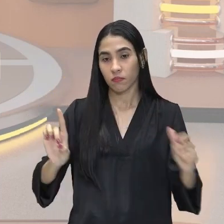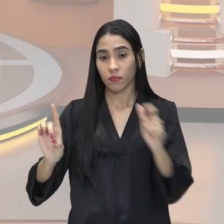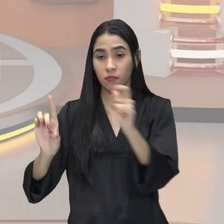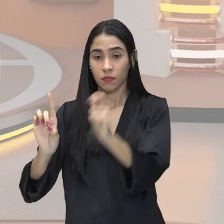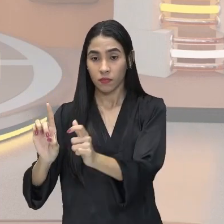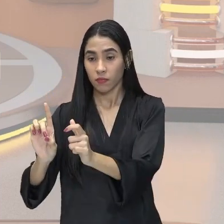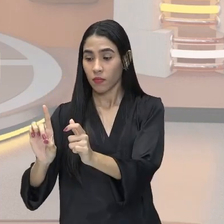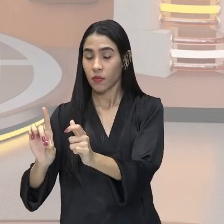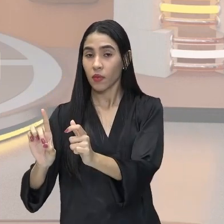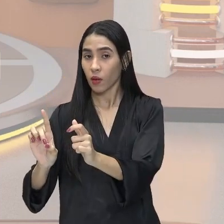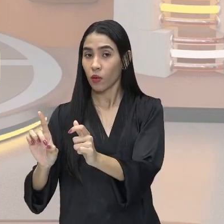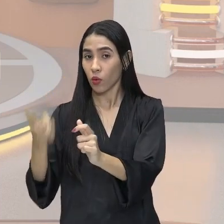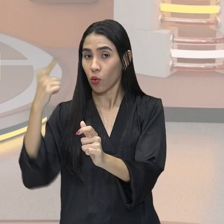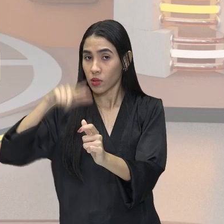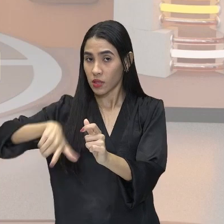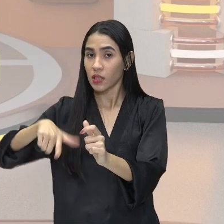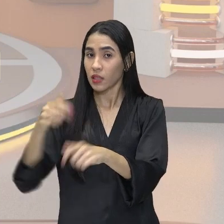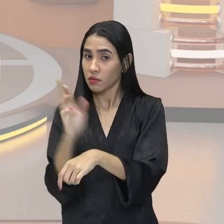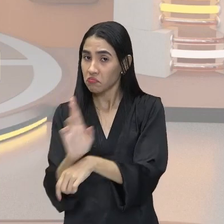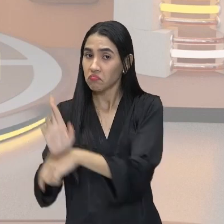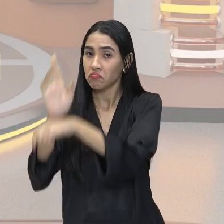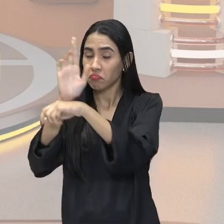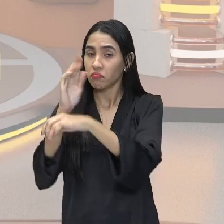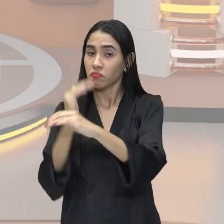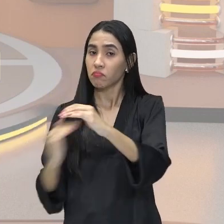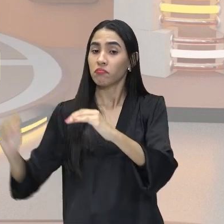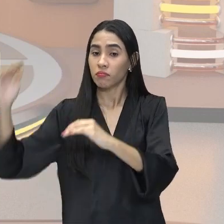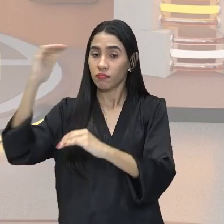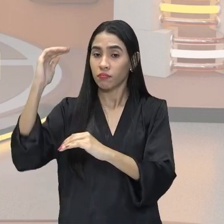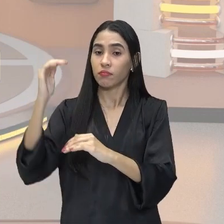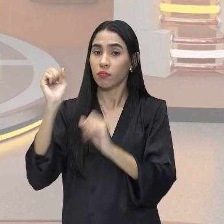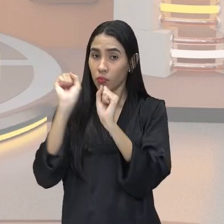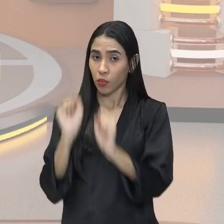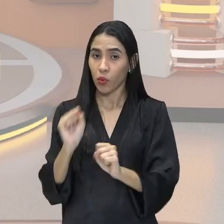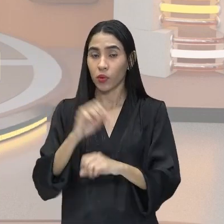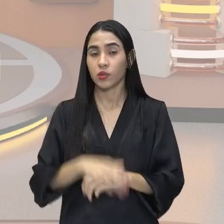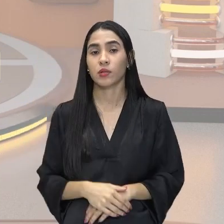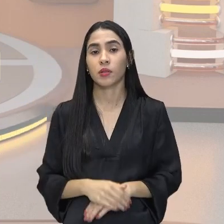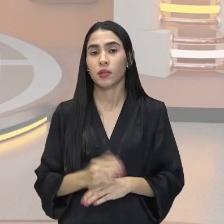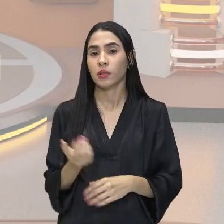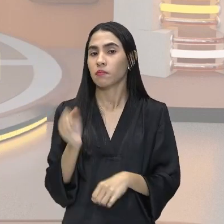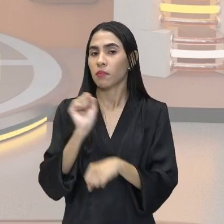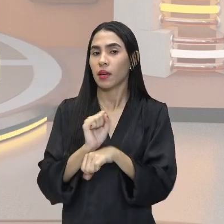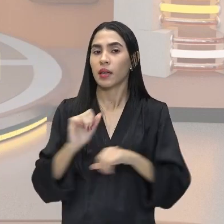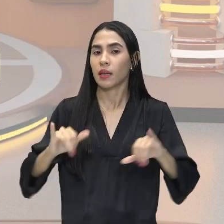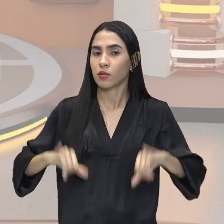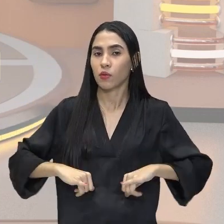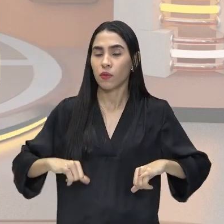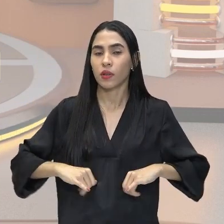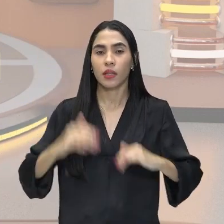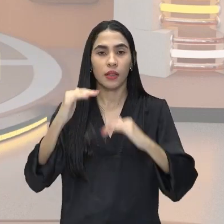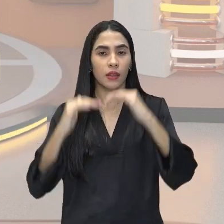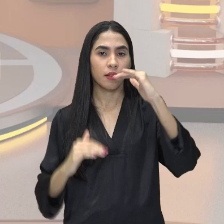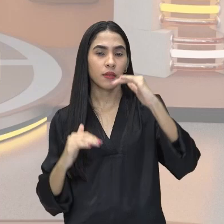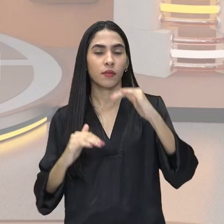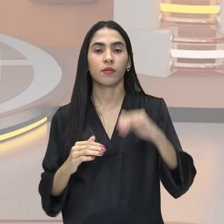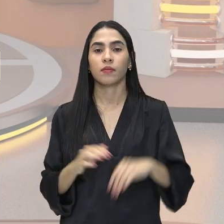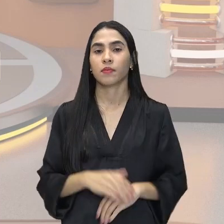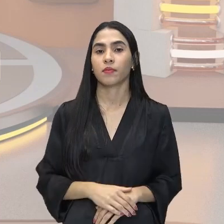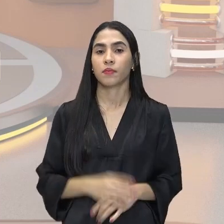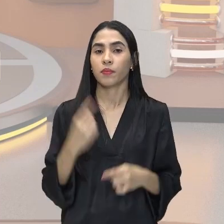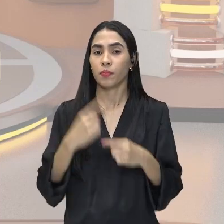seja, ganhar reconhecimento social e parar de sofrer com a desigualdade, porque ela